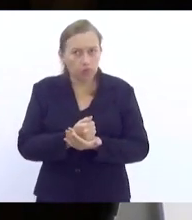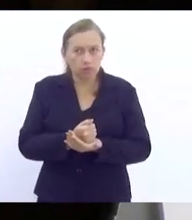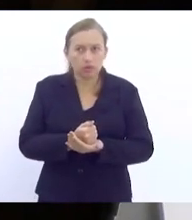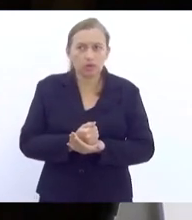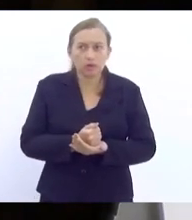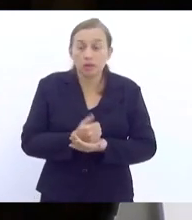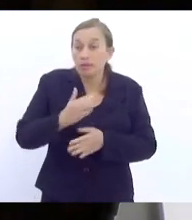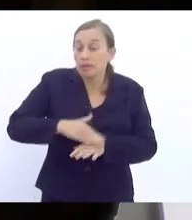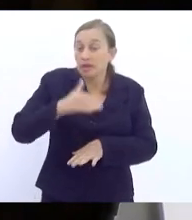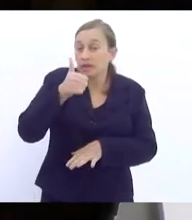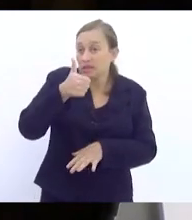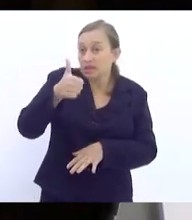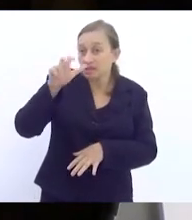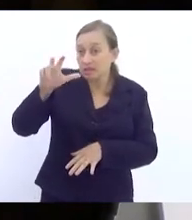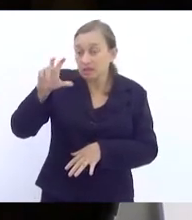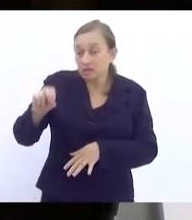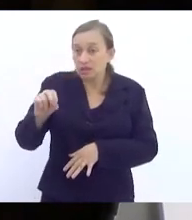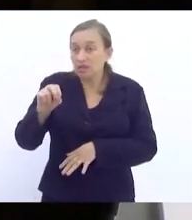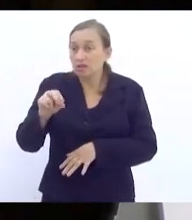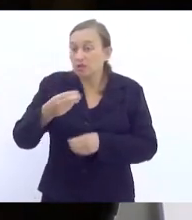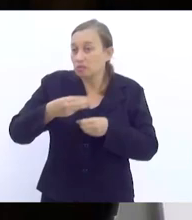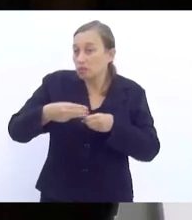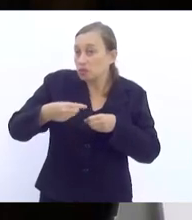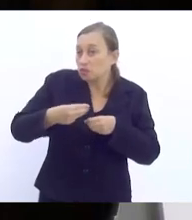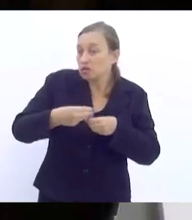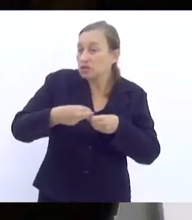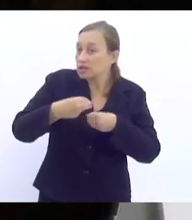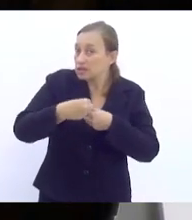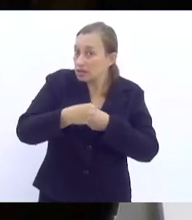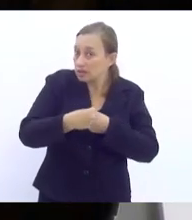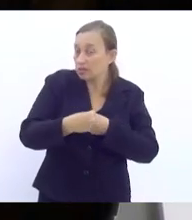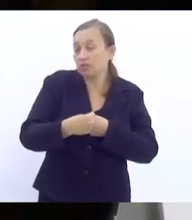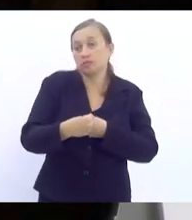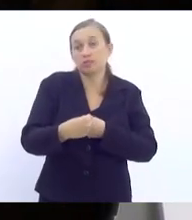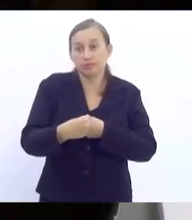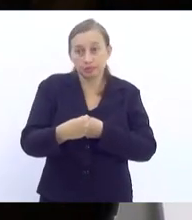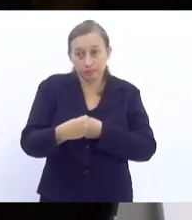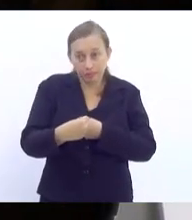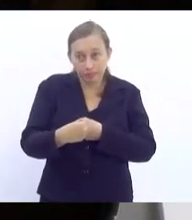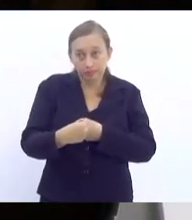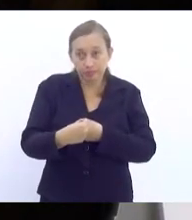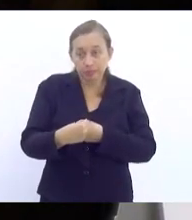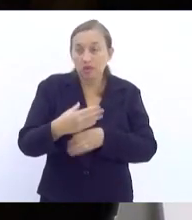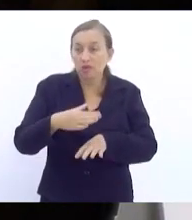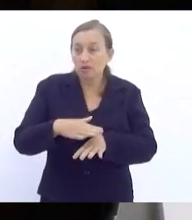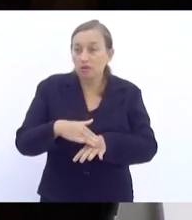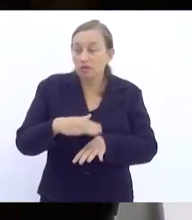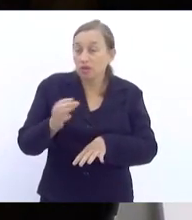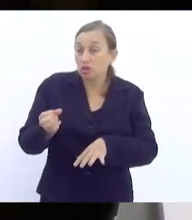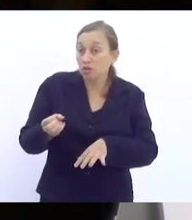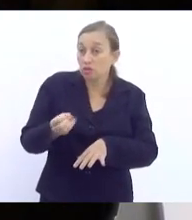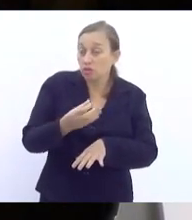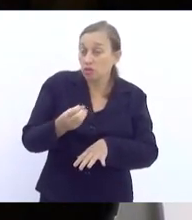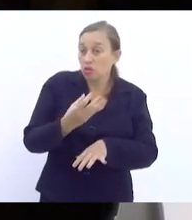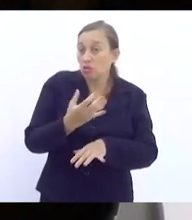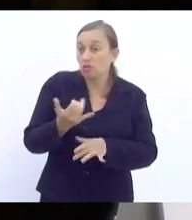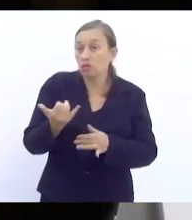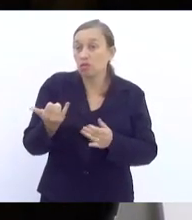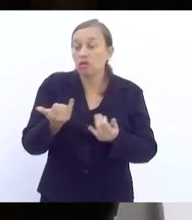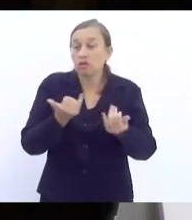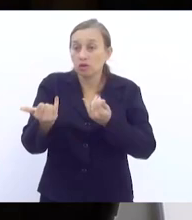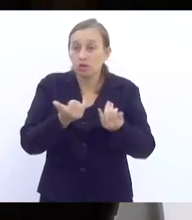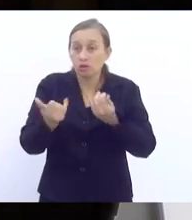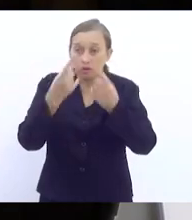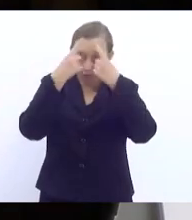mais de 150 municípios, através das demandas mais recentes em relação à violência, têm